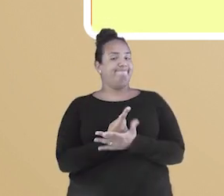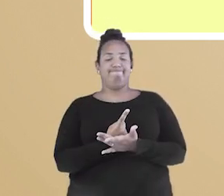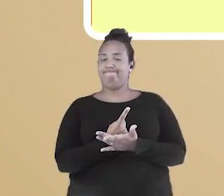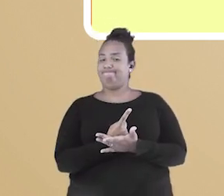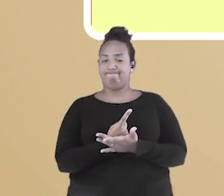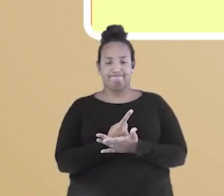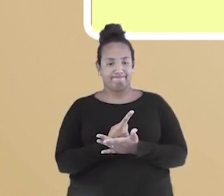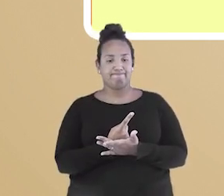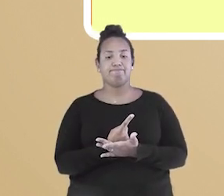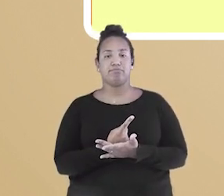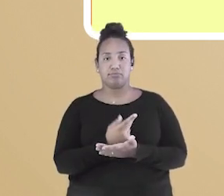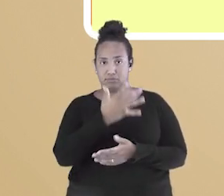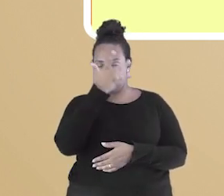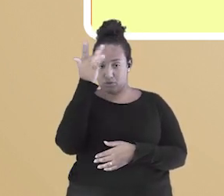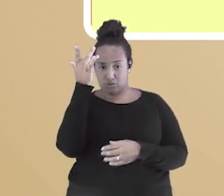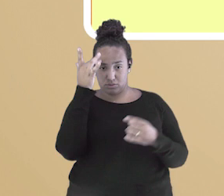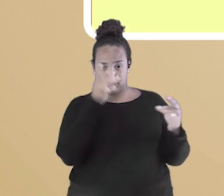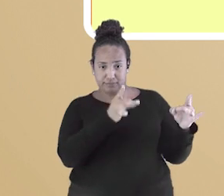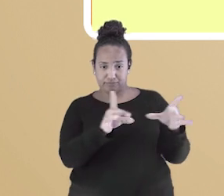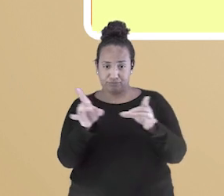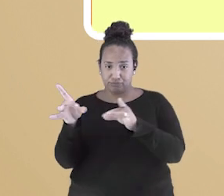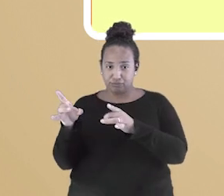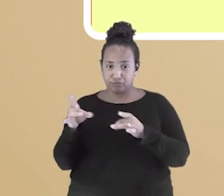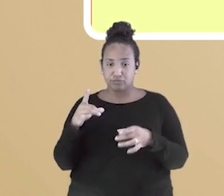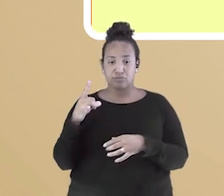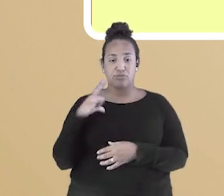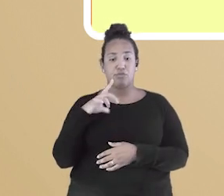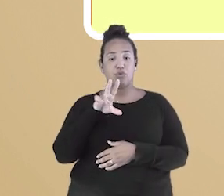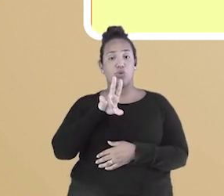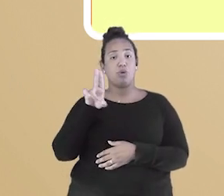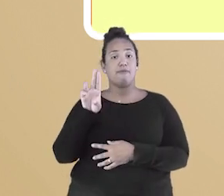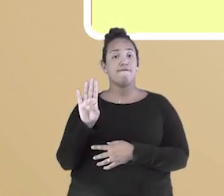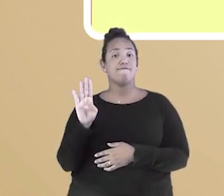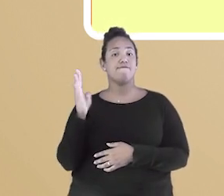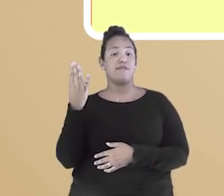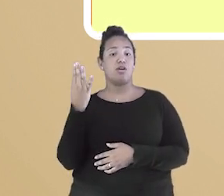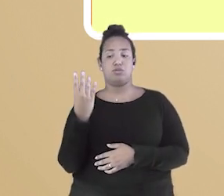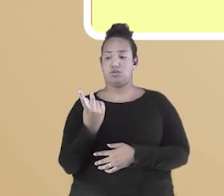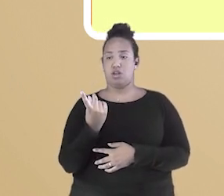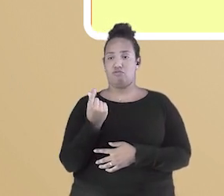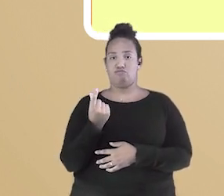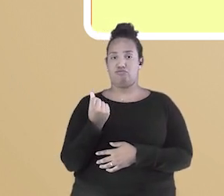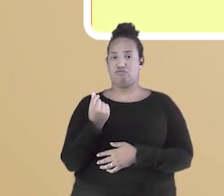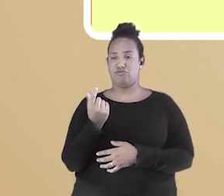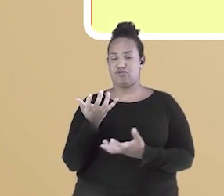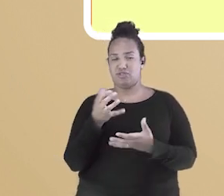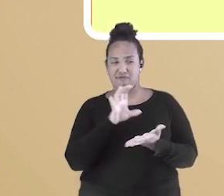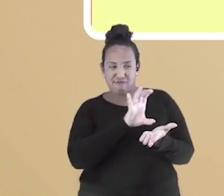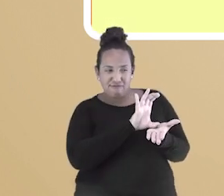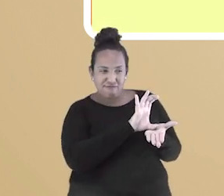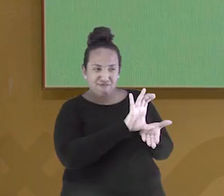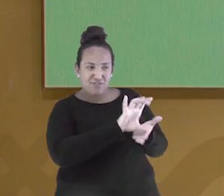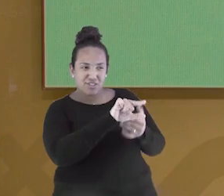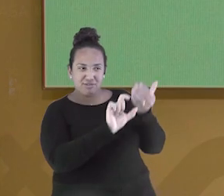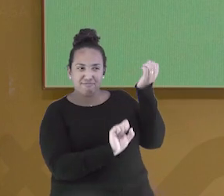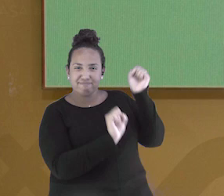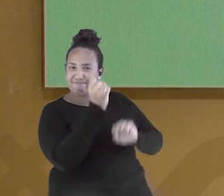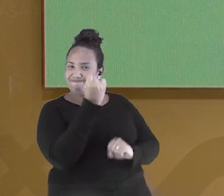comerciantes, através de nomes falsos, pegaram esse dinheiro sem a intenção de investir na industrialização brasileira.